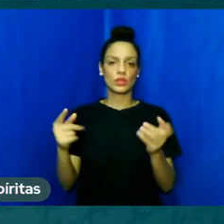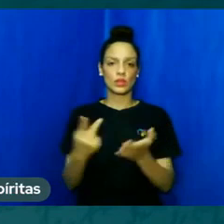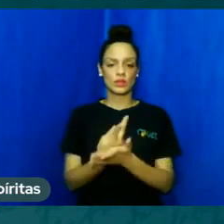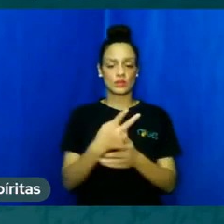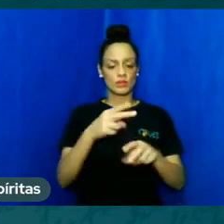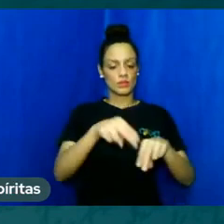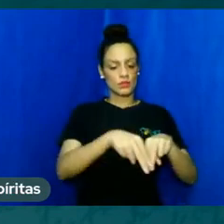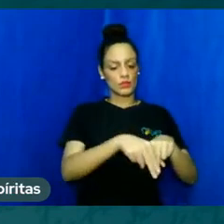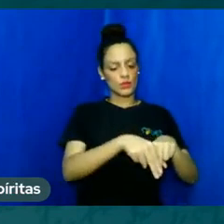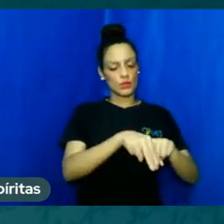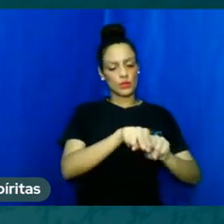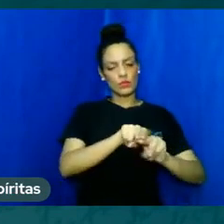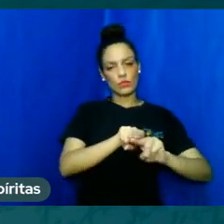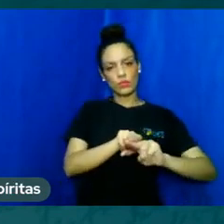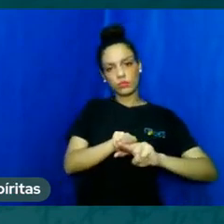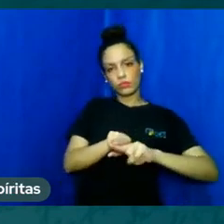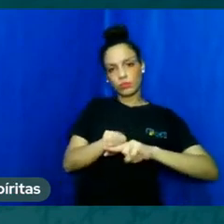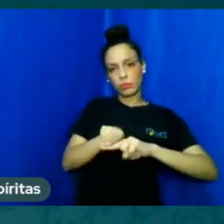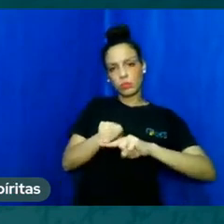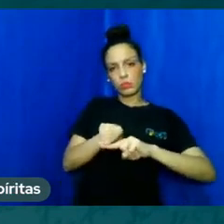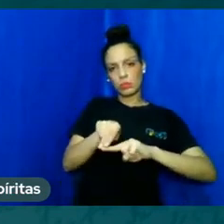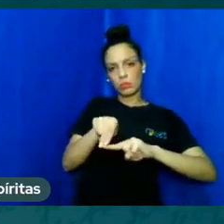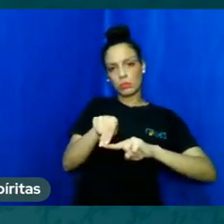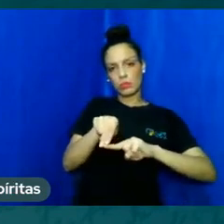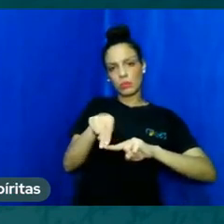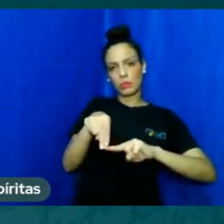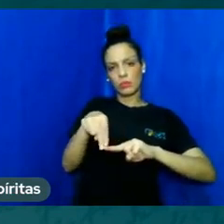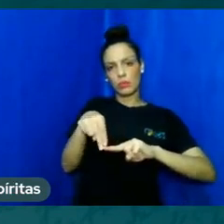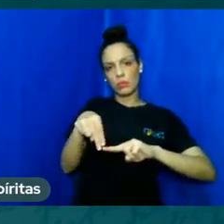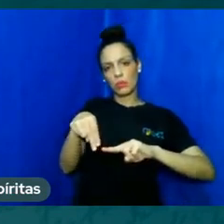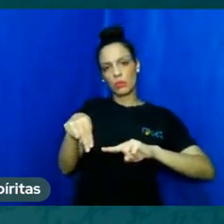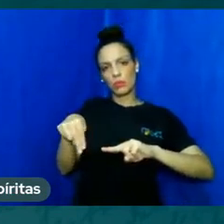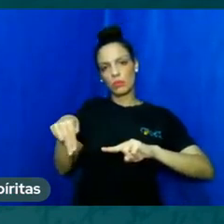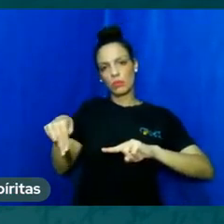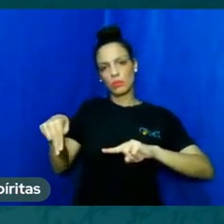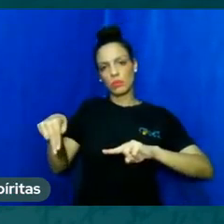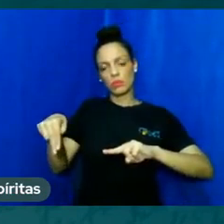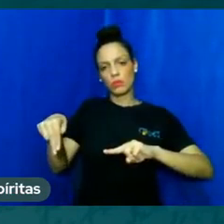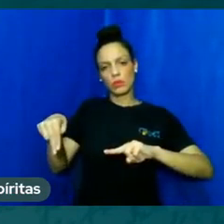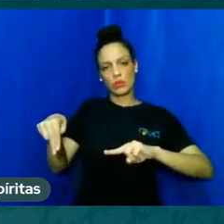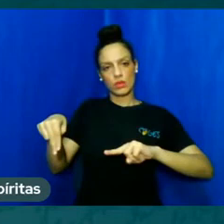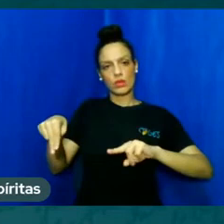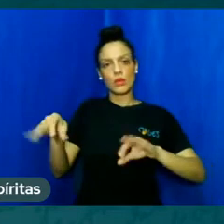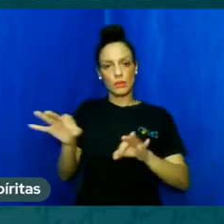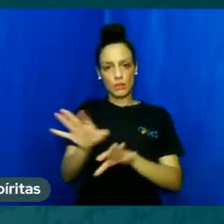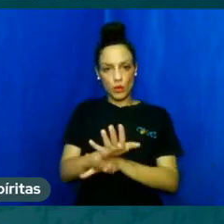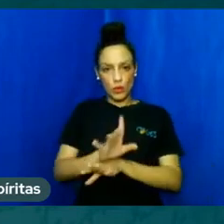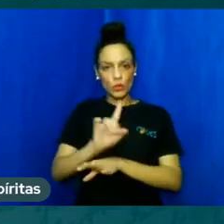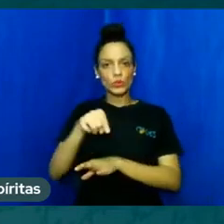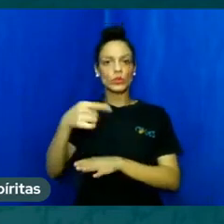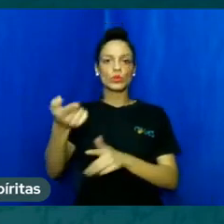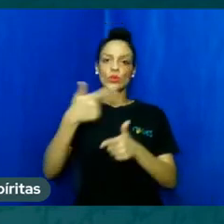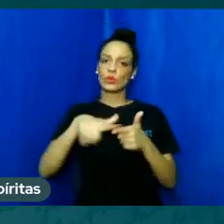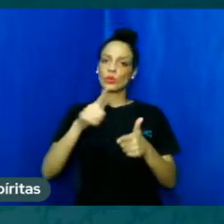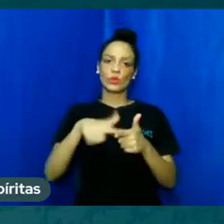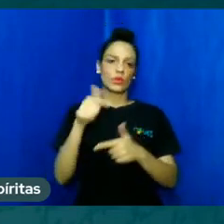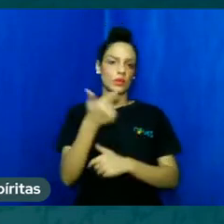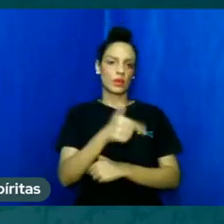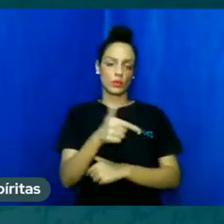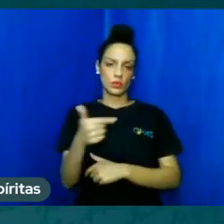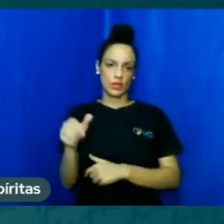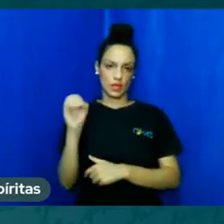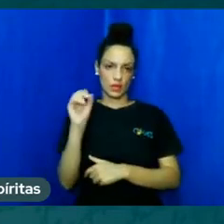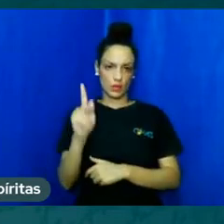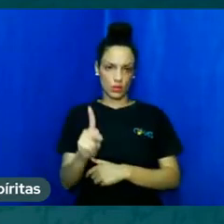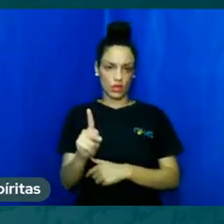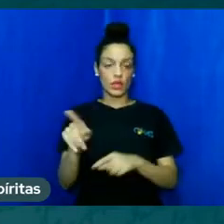e depois não há nenhuma problemática e aqui dentro do que foi colocado hoje a gente entende ninguém sofre